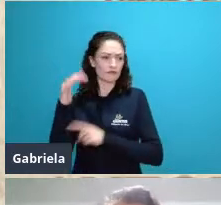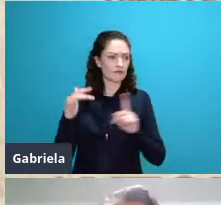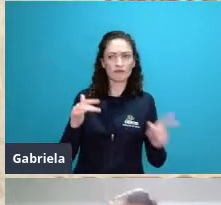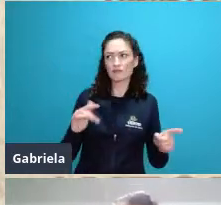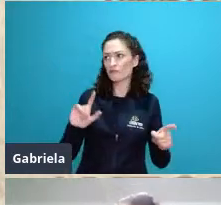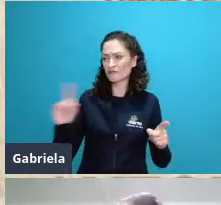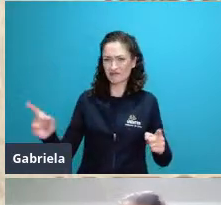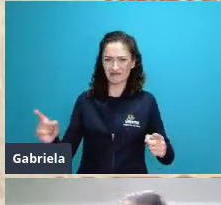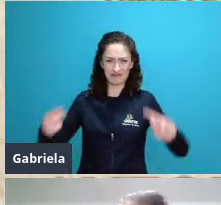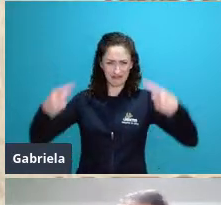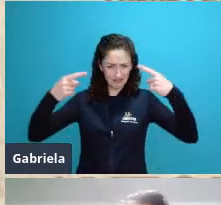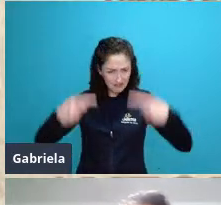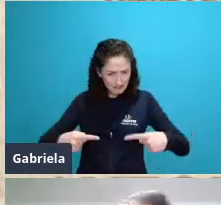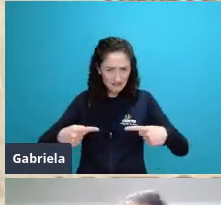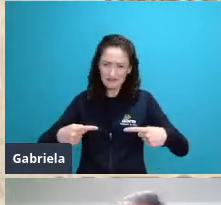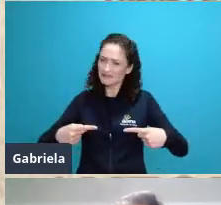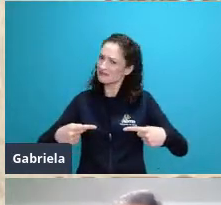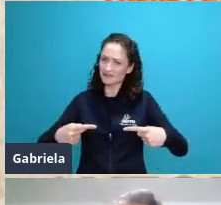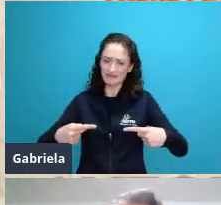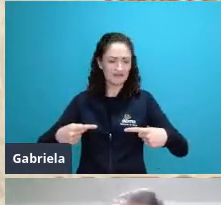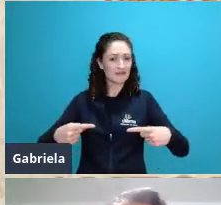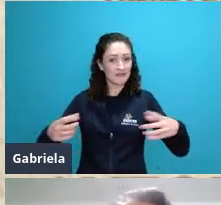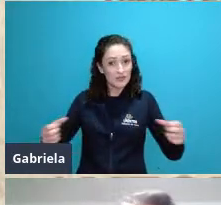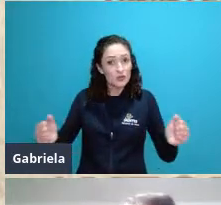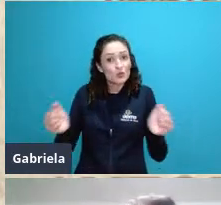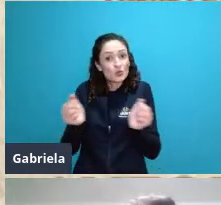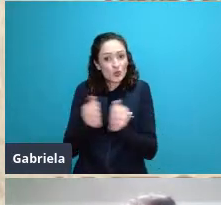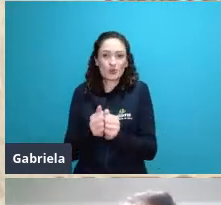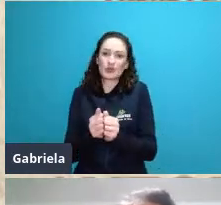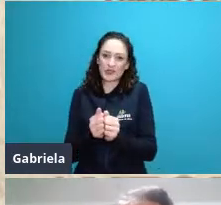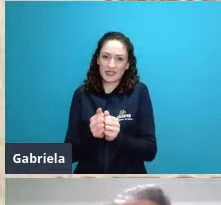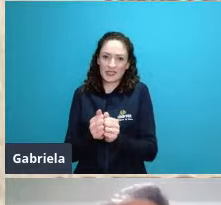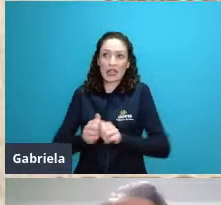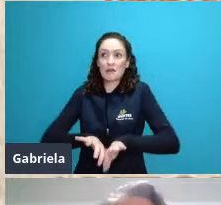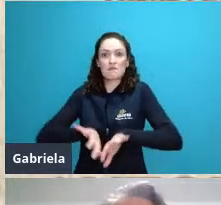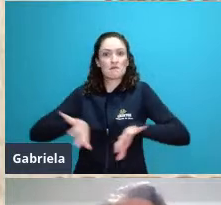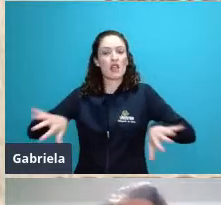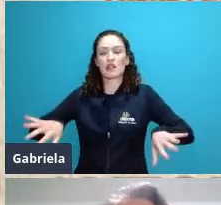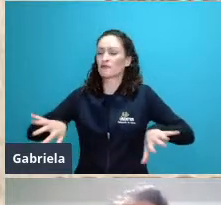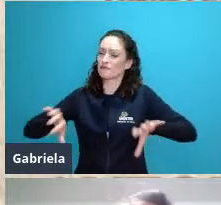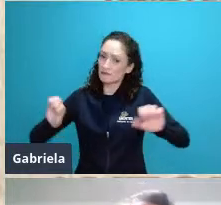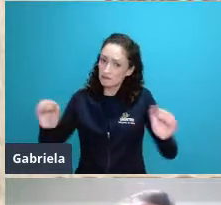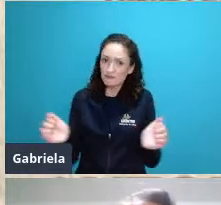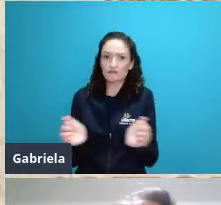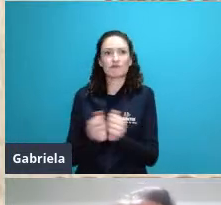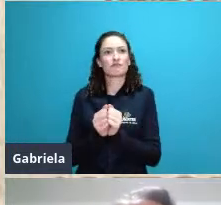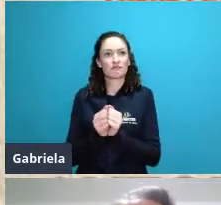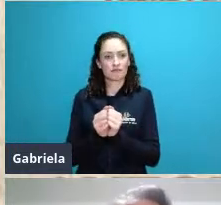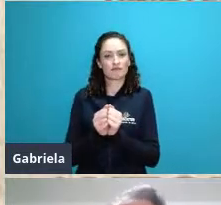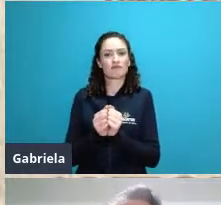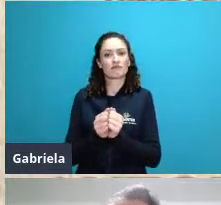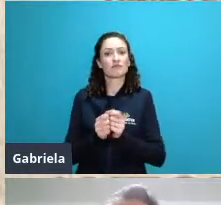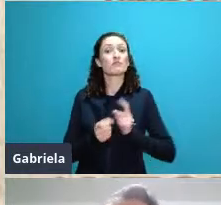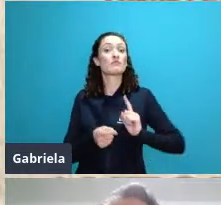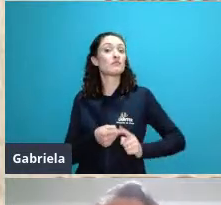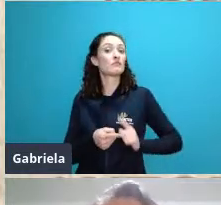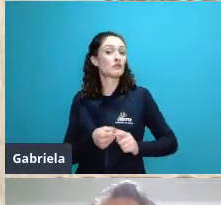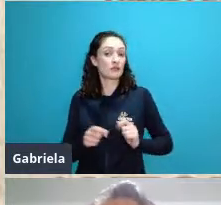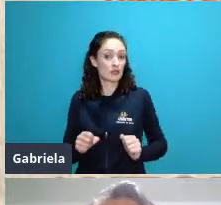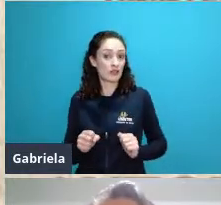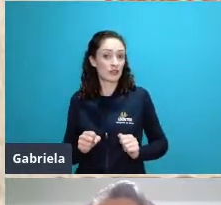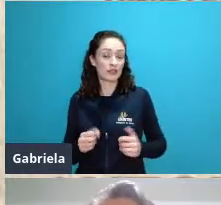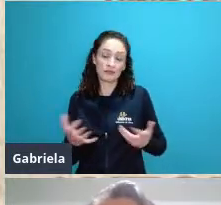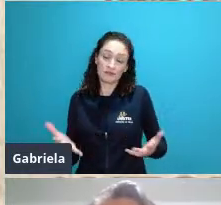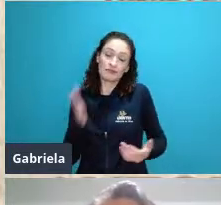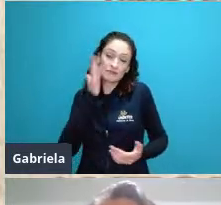como parte da natureza e não a parte do sistema natural isso acontece porque nós como seres humanos dependemos da